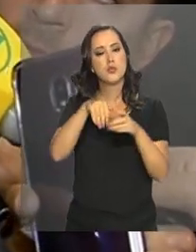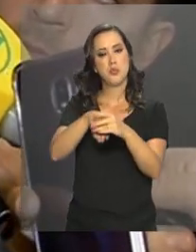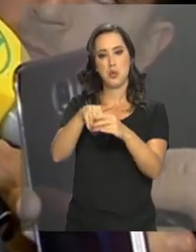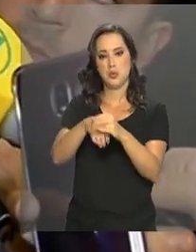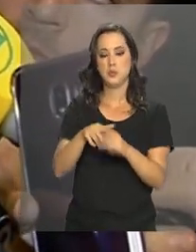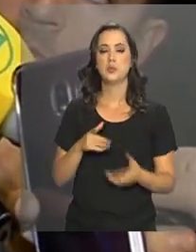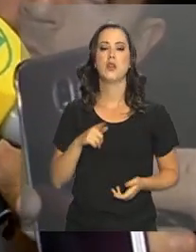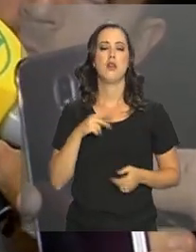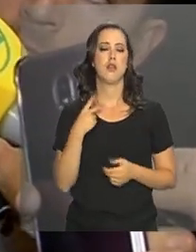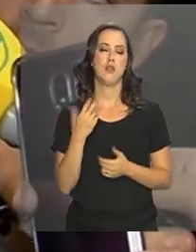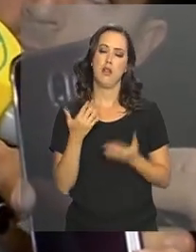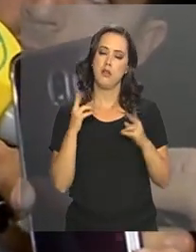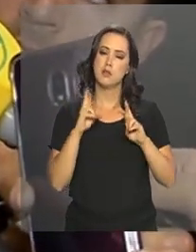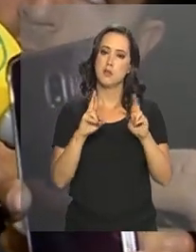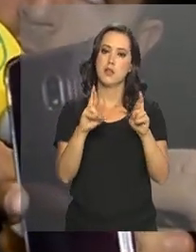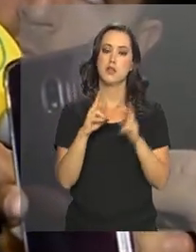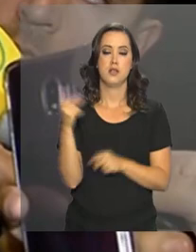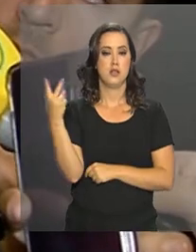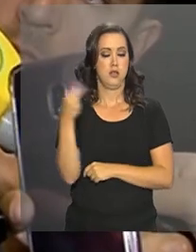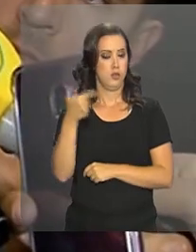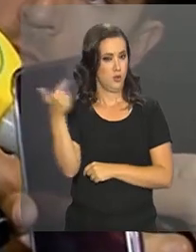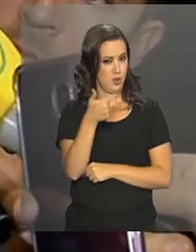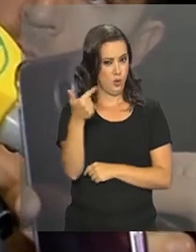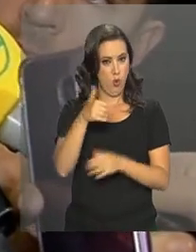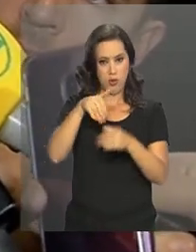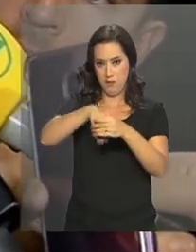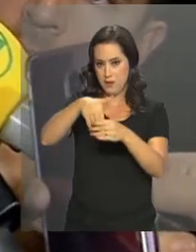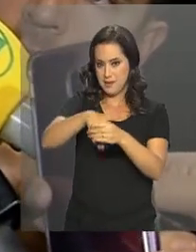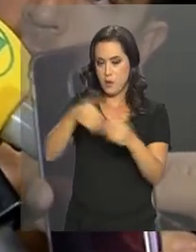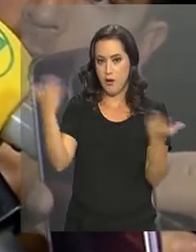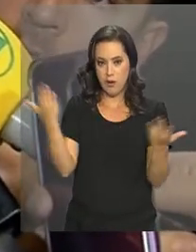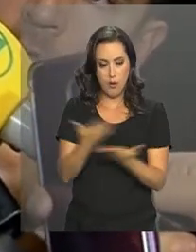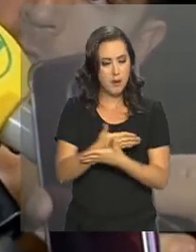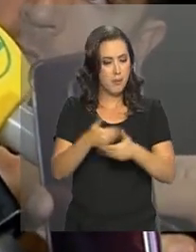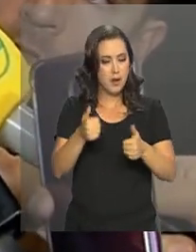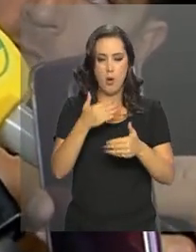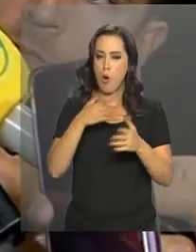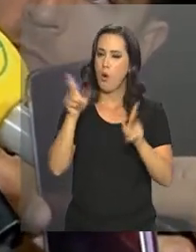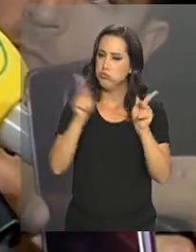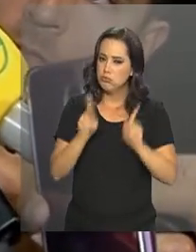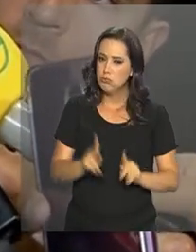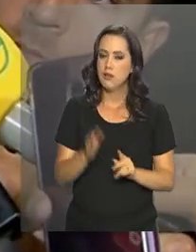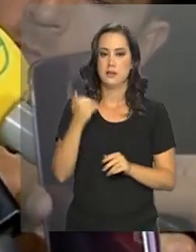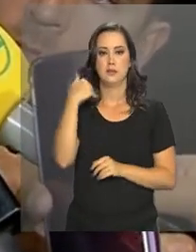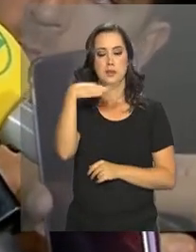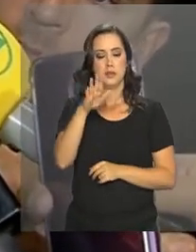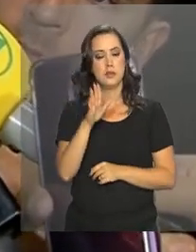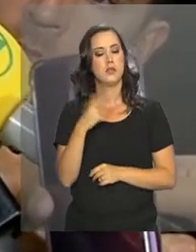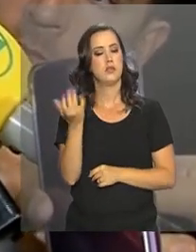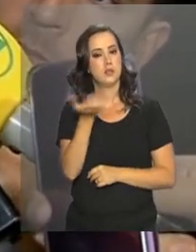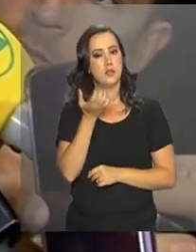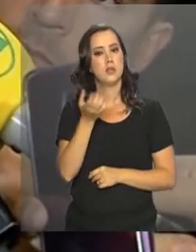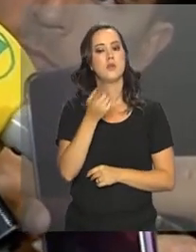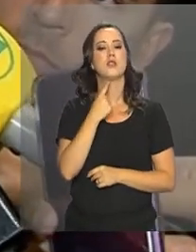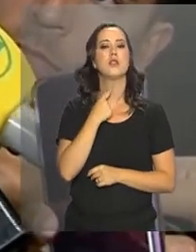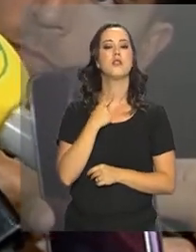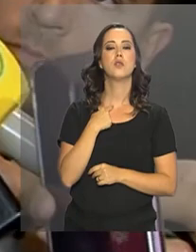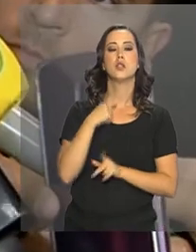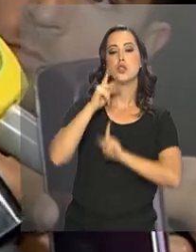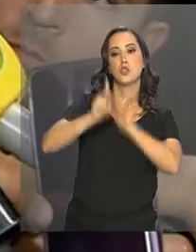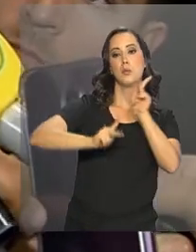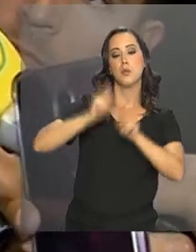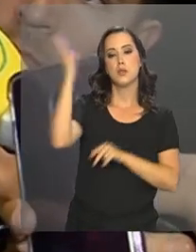é ter um segundo turno bem mais tranquilo e que esperamos que a vontade do povo brasileiro se